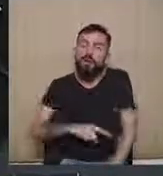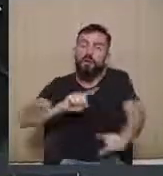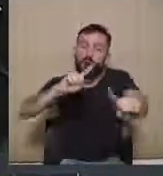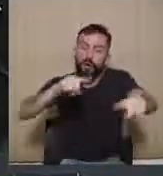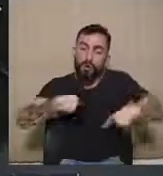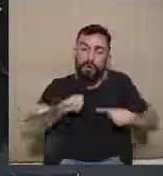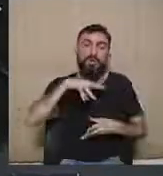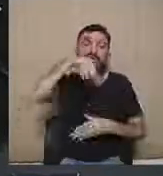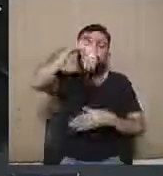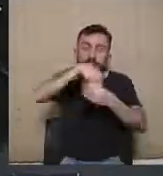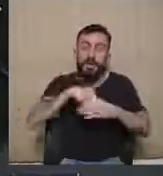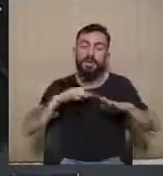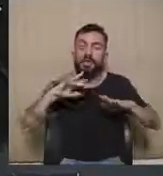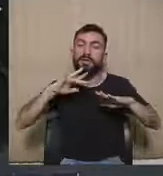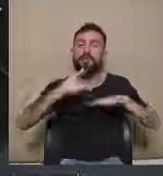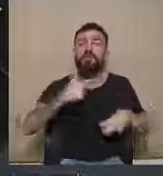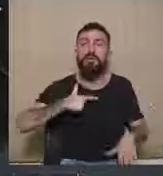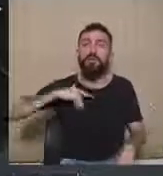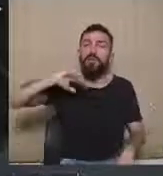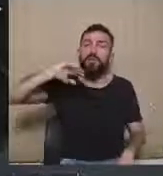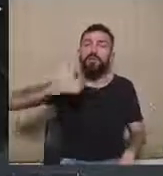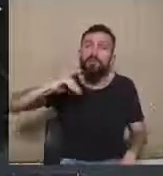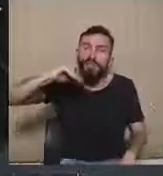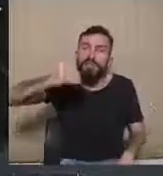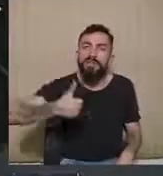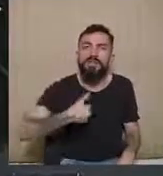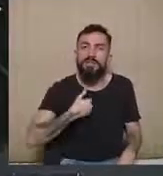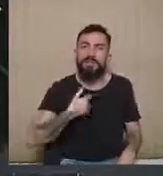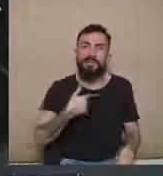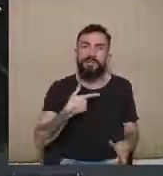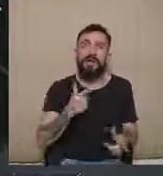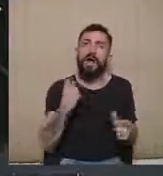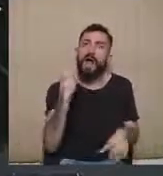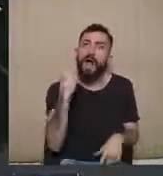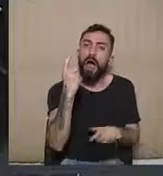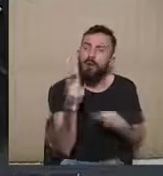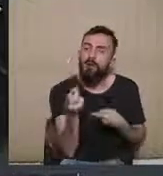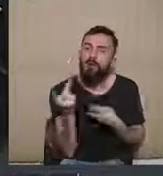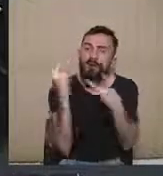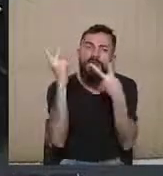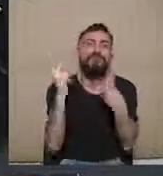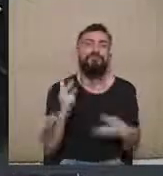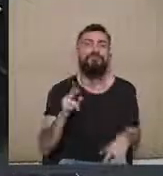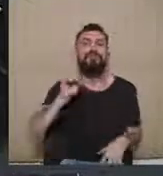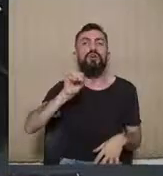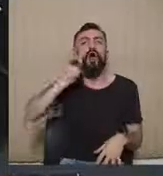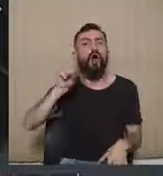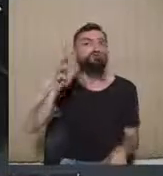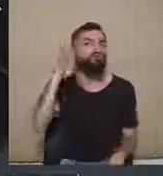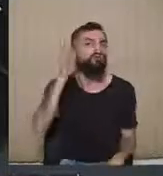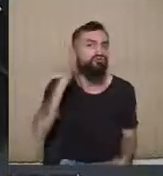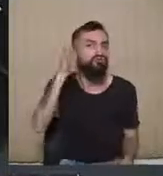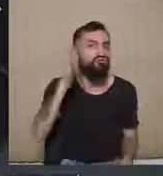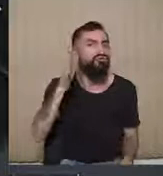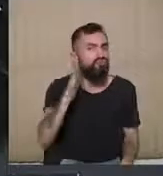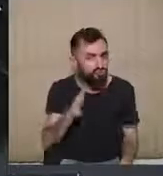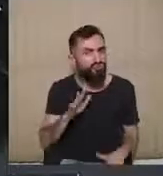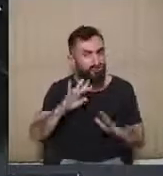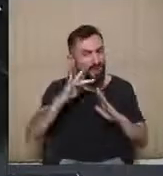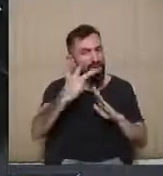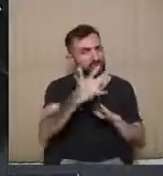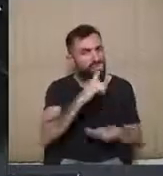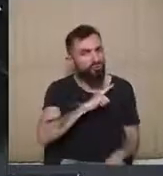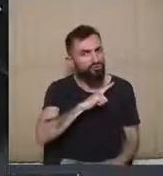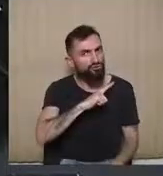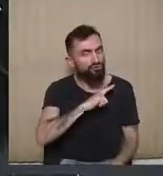pedofilia, à venda de armas, mas há discurso de ódio. Tendo como pano de fundo essa preocupação, eu lhe